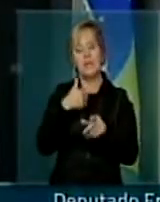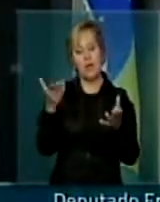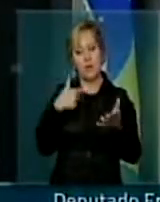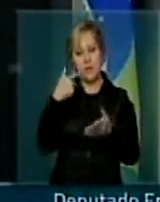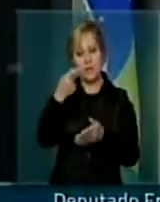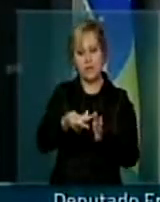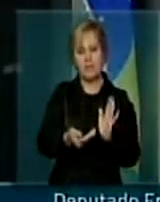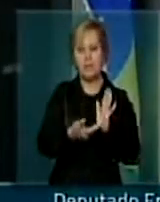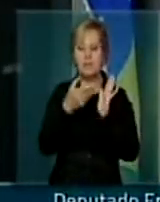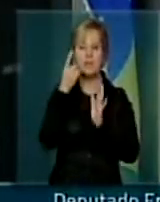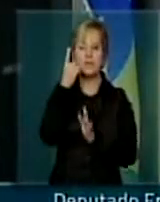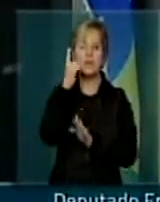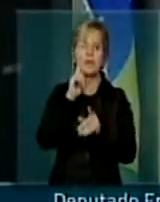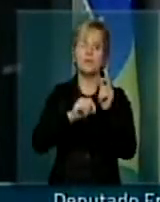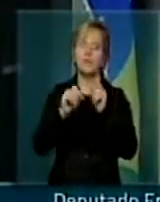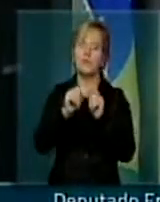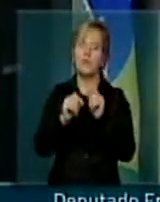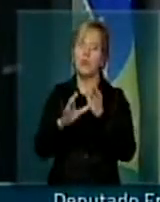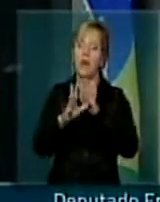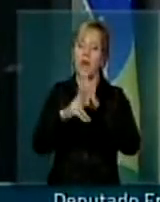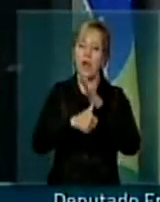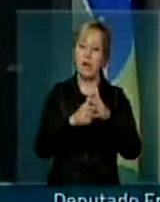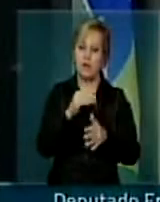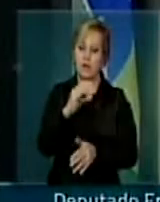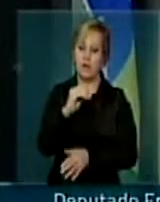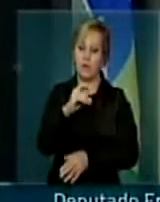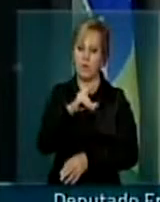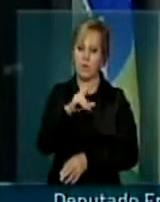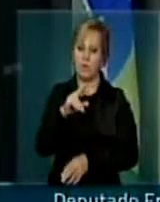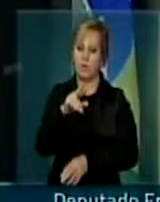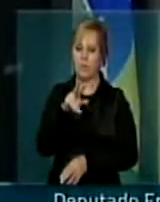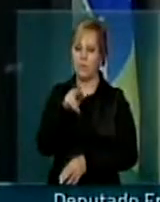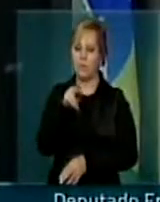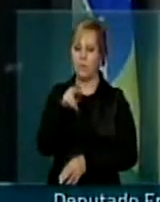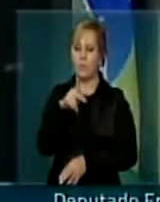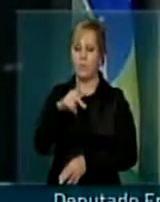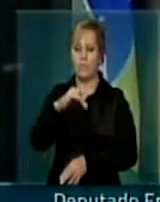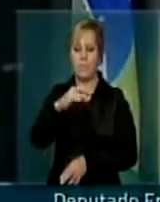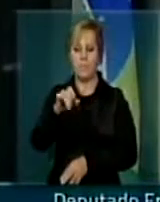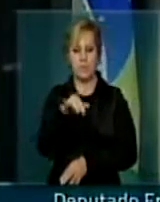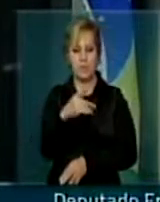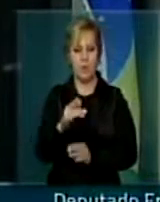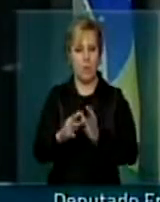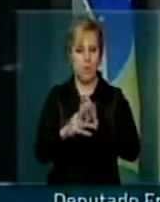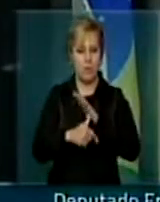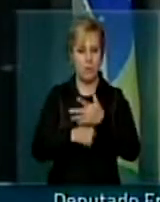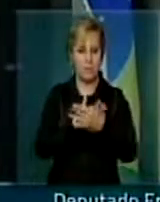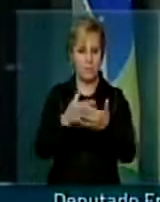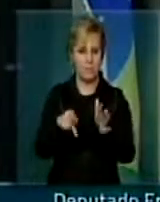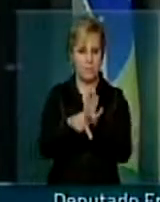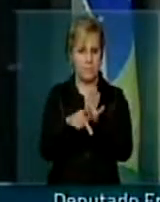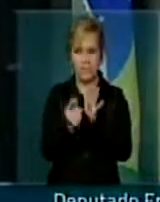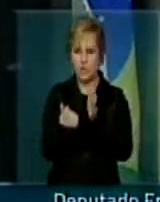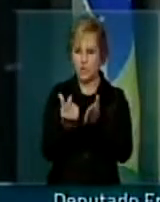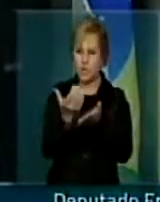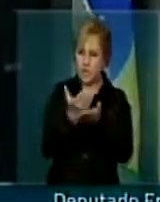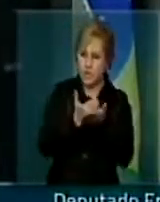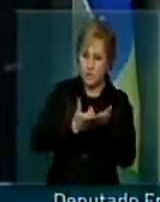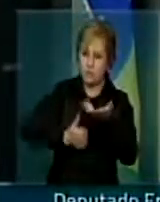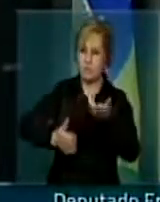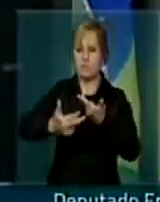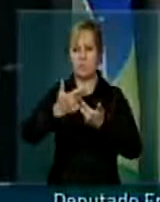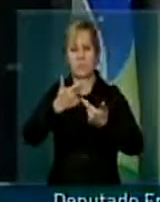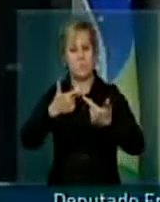Cruel. A corrupção ainda tira muito dinheiro desse país, a corrupção mata, desvio de dinheiro é uma coisa